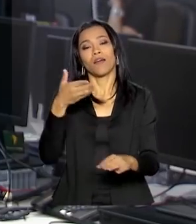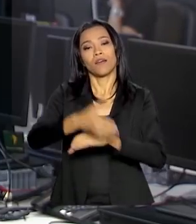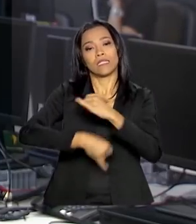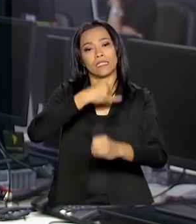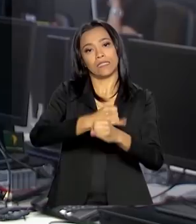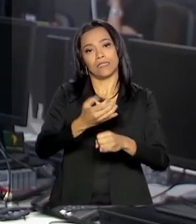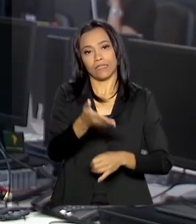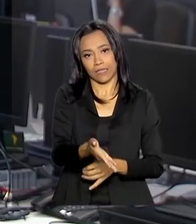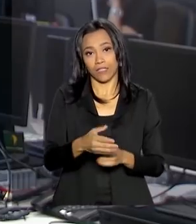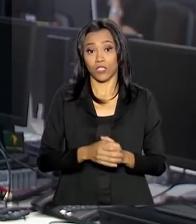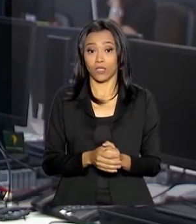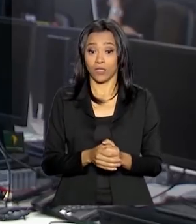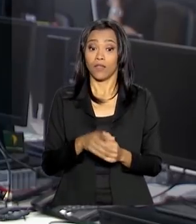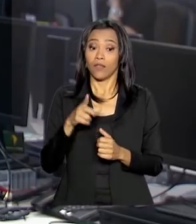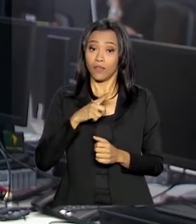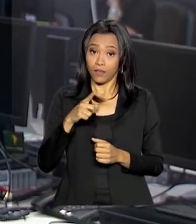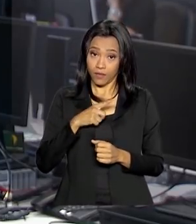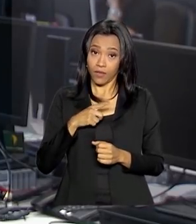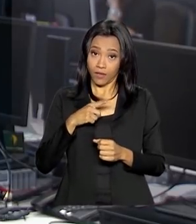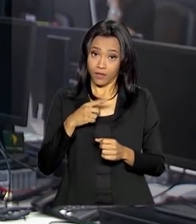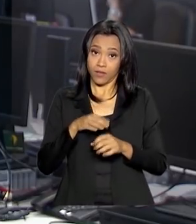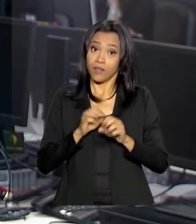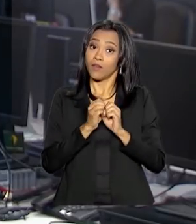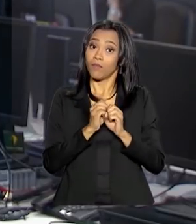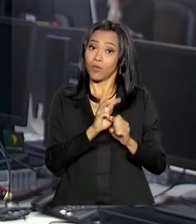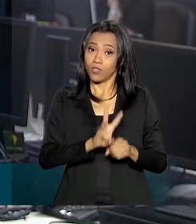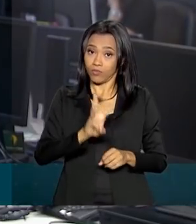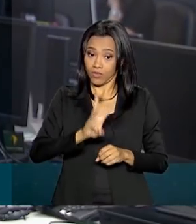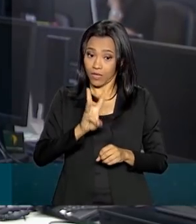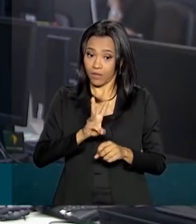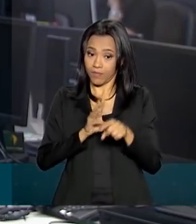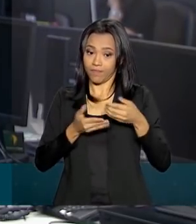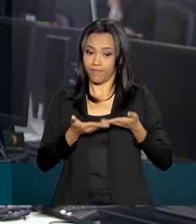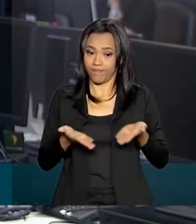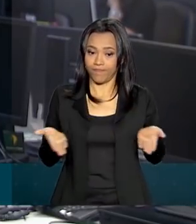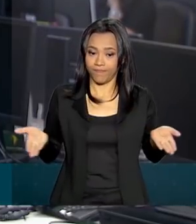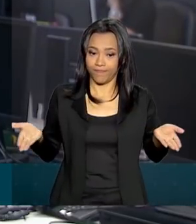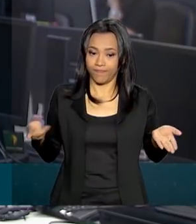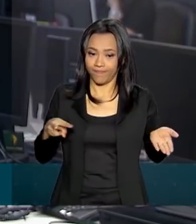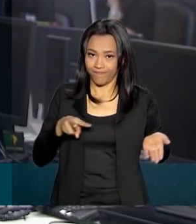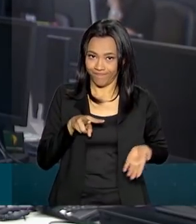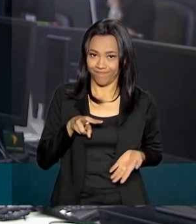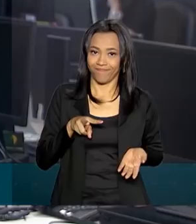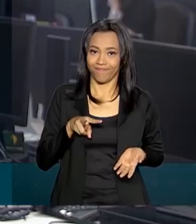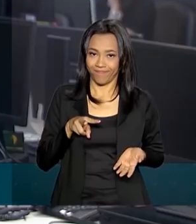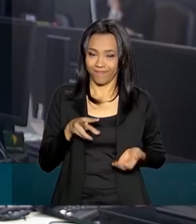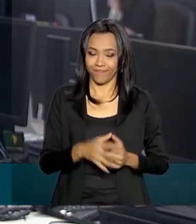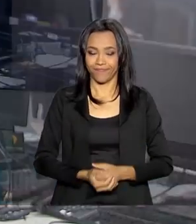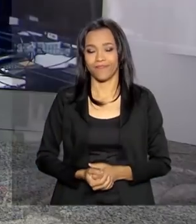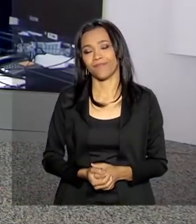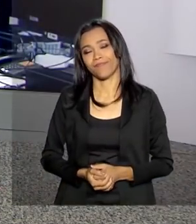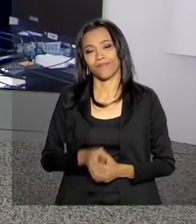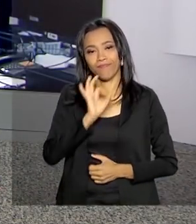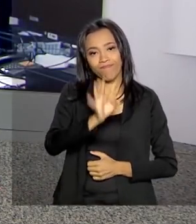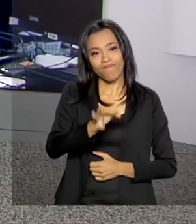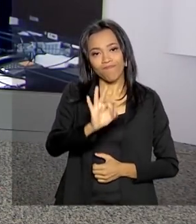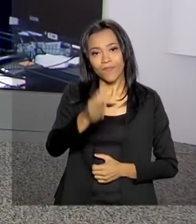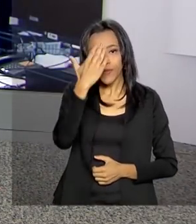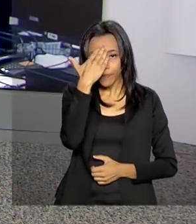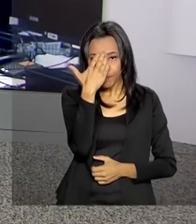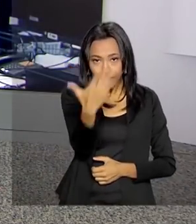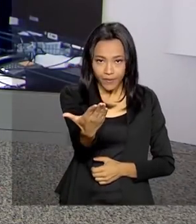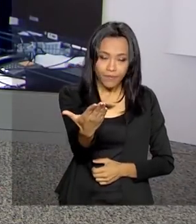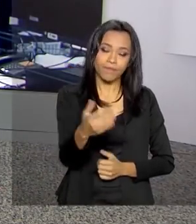internet. O link está no site receita.gov.br. Carla. Tá certo. Muito obrigada então pela